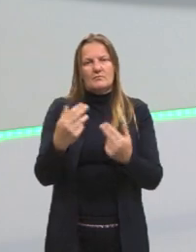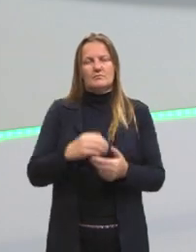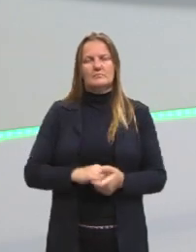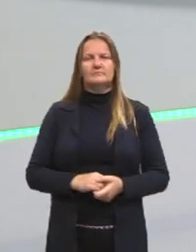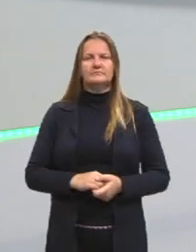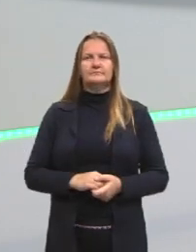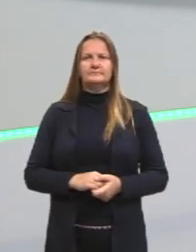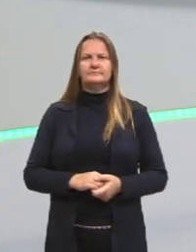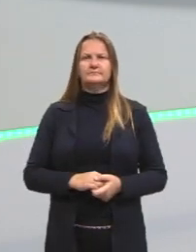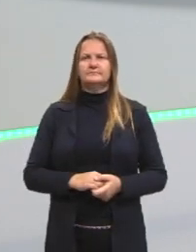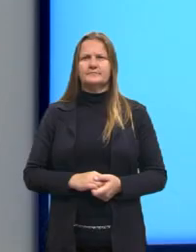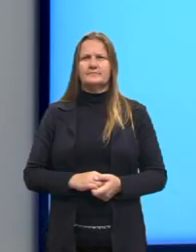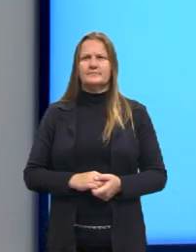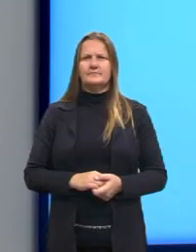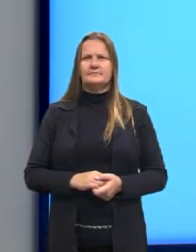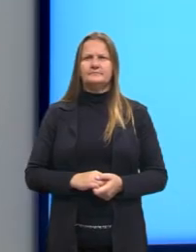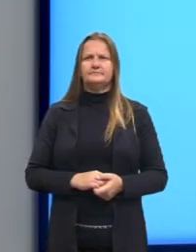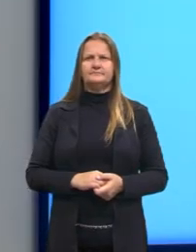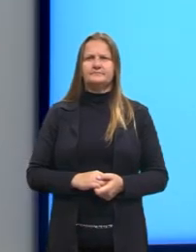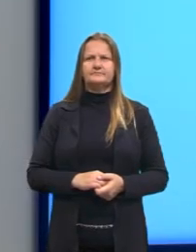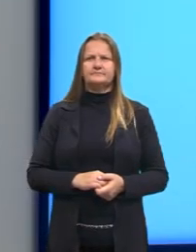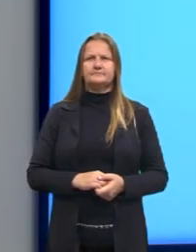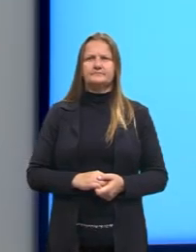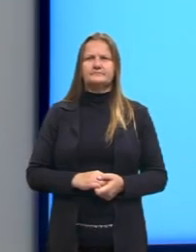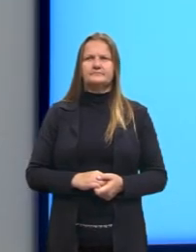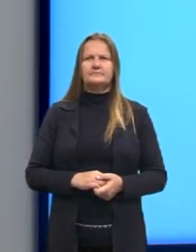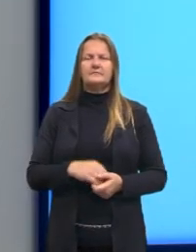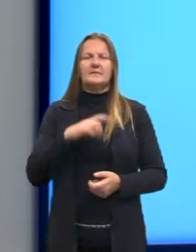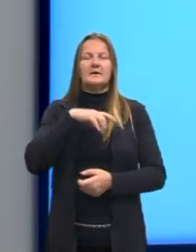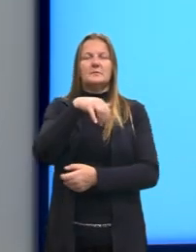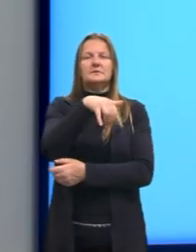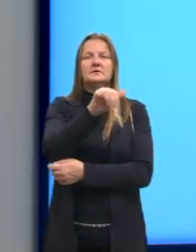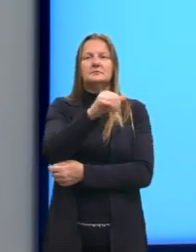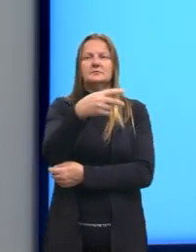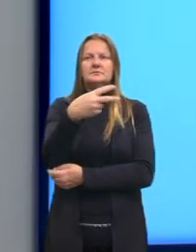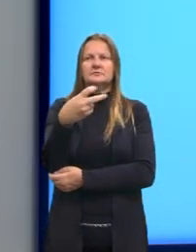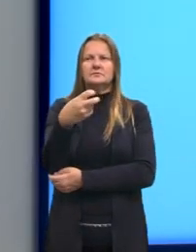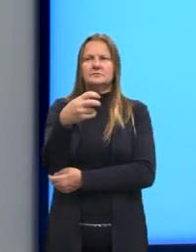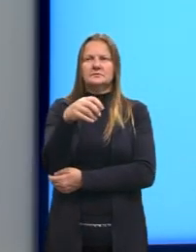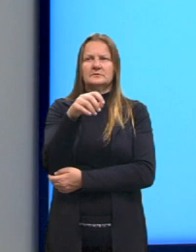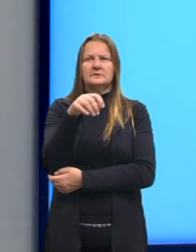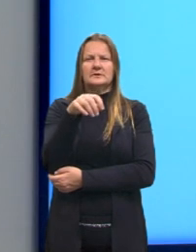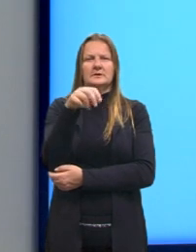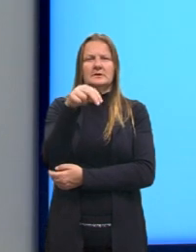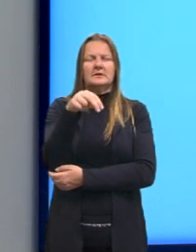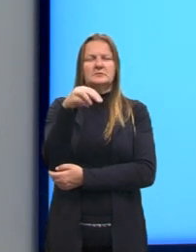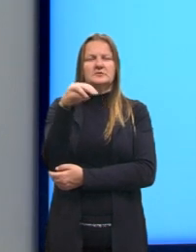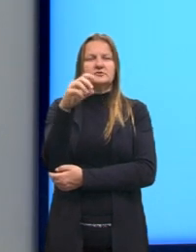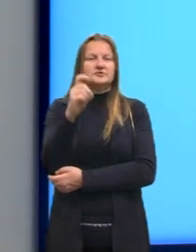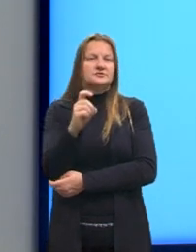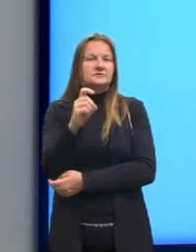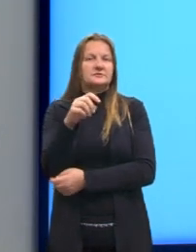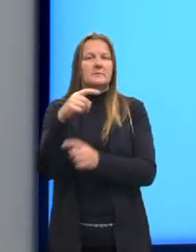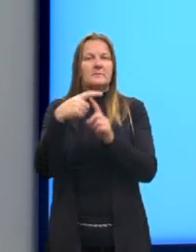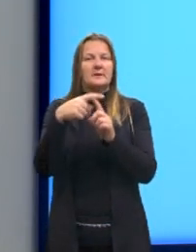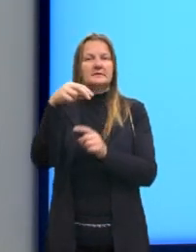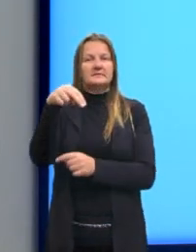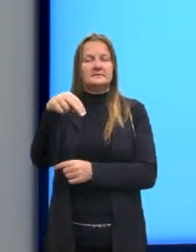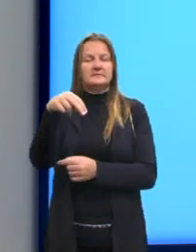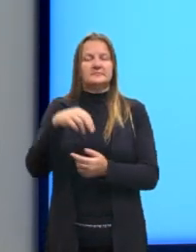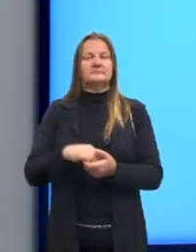Aqui eu trouxe a equação reduzida, então, nós temos Y, que é igual a MX, mais N.